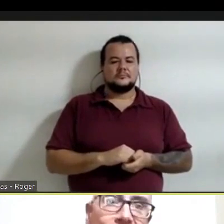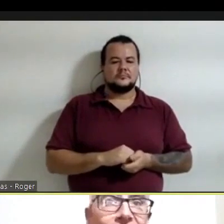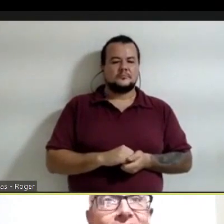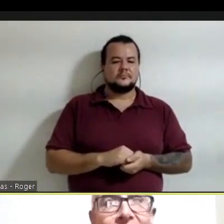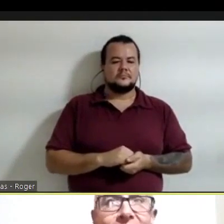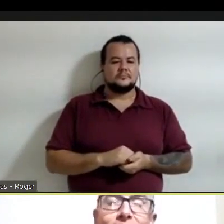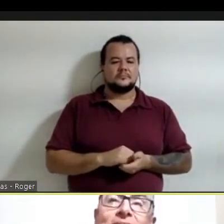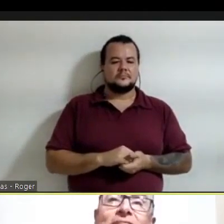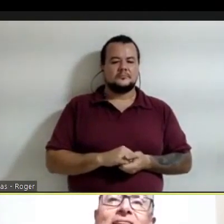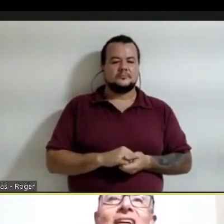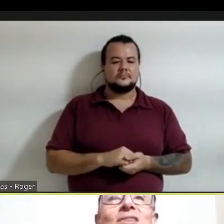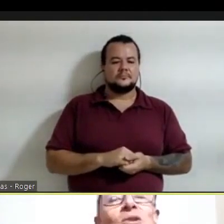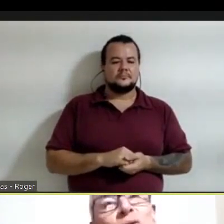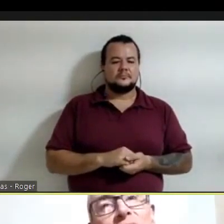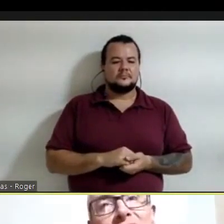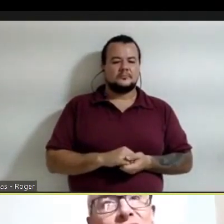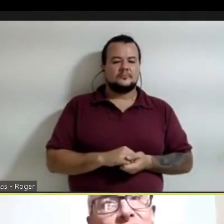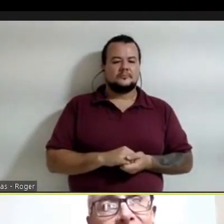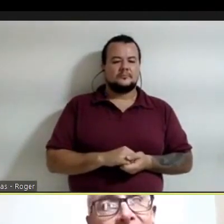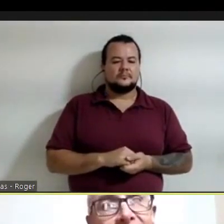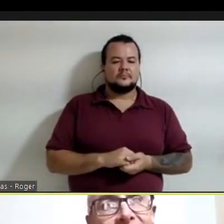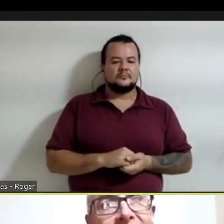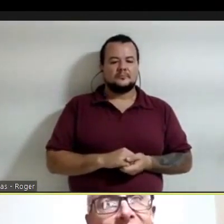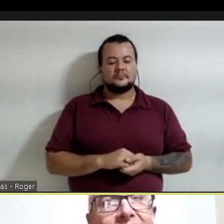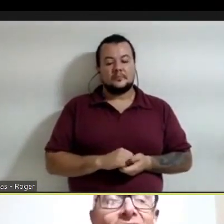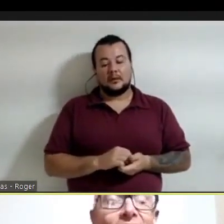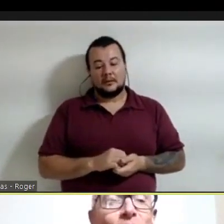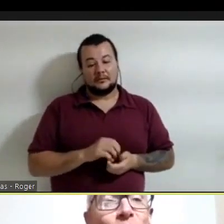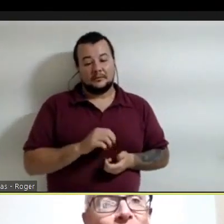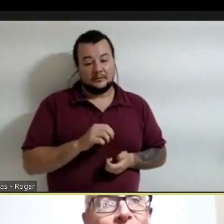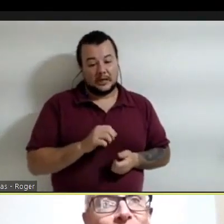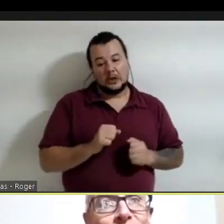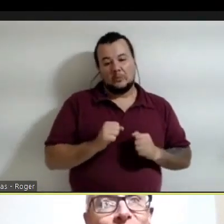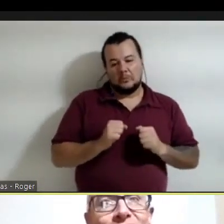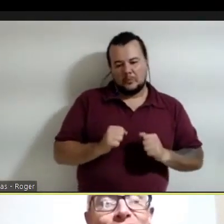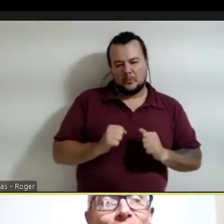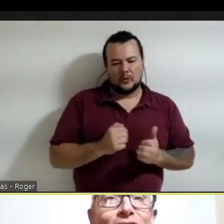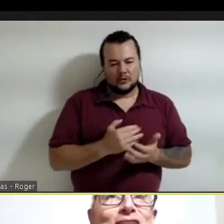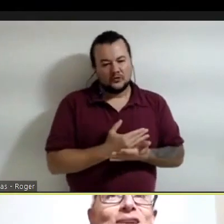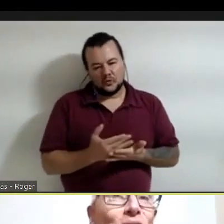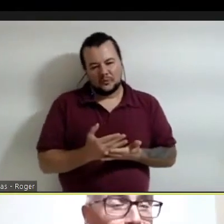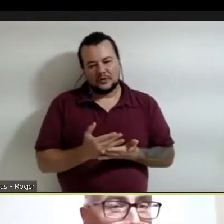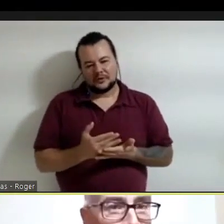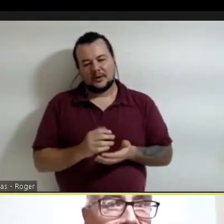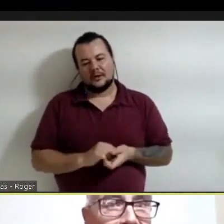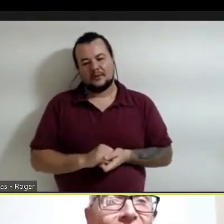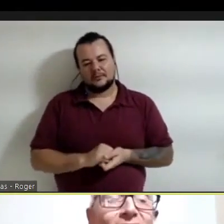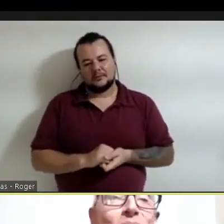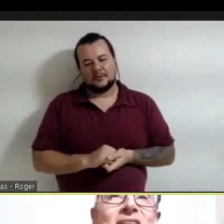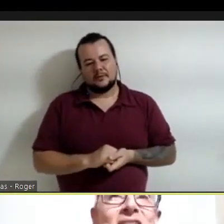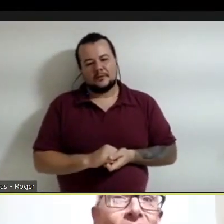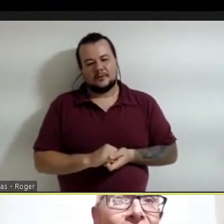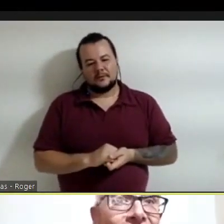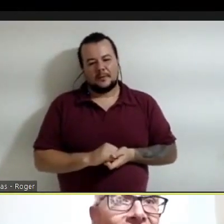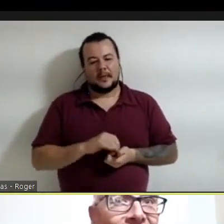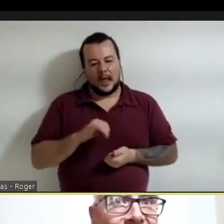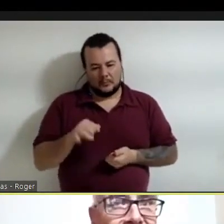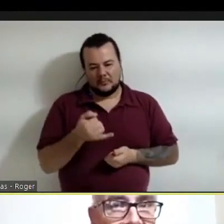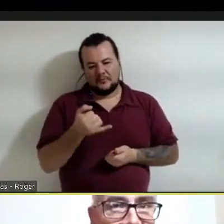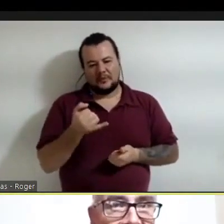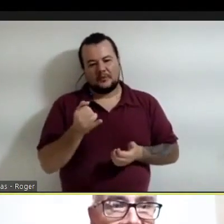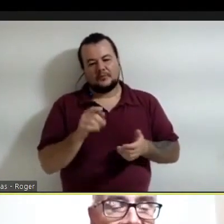Se quiser, Vanessa, eu começo, aproveito e te felicito por a imensa